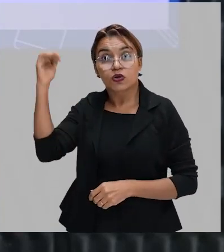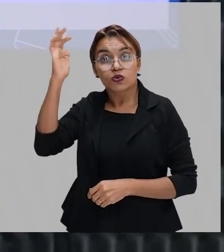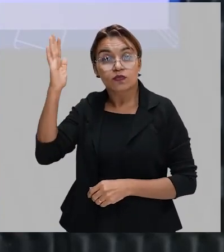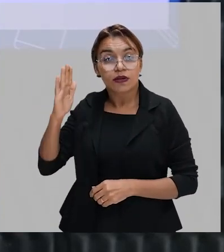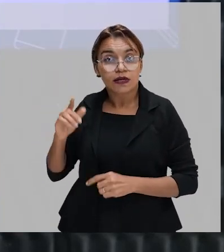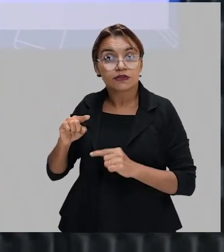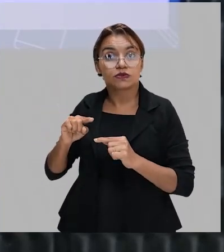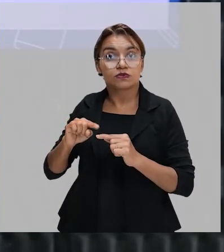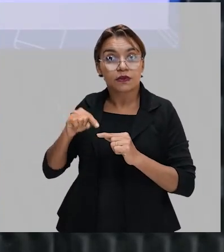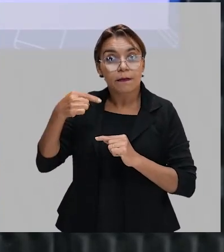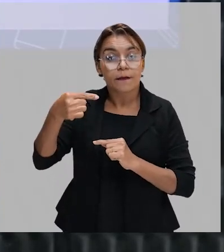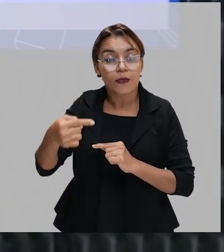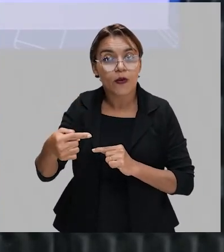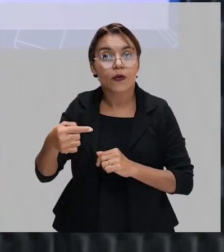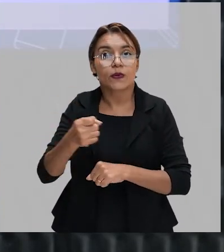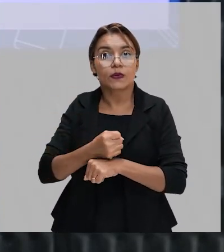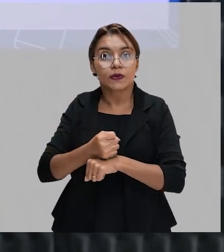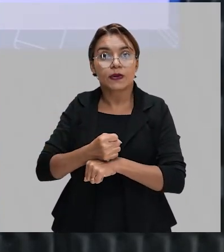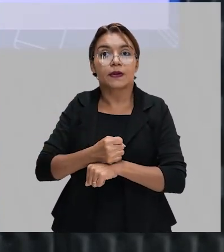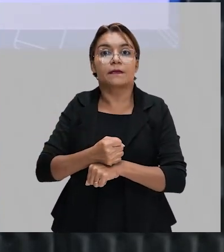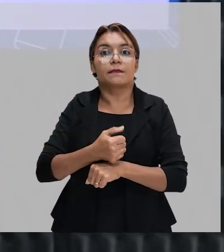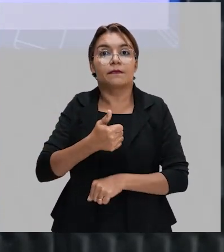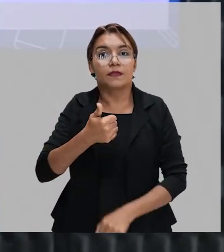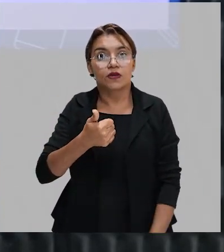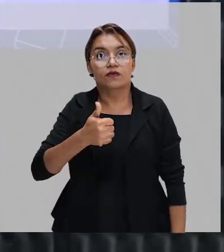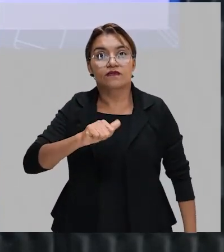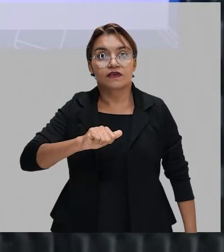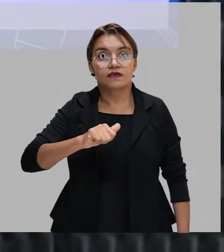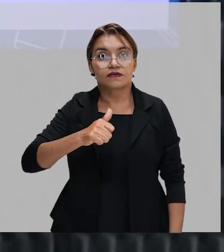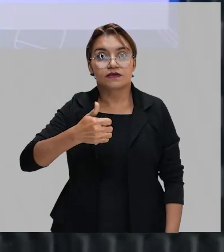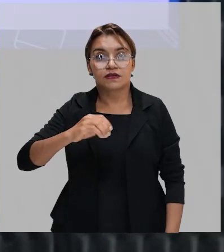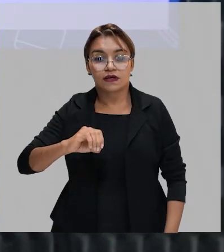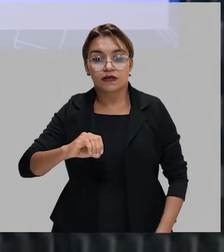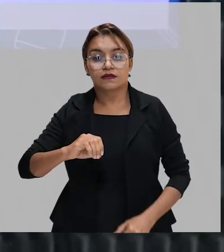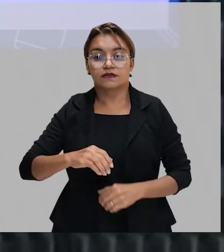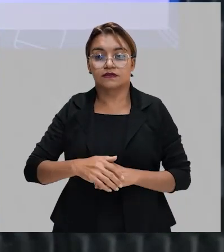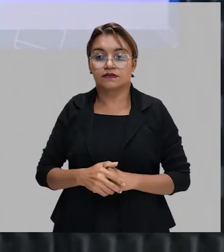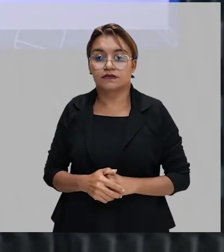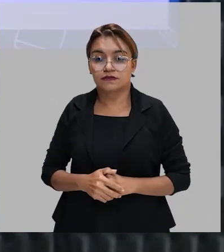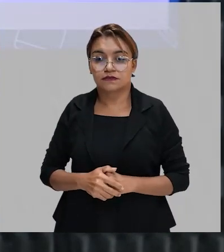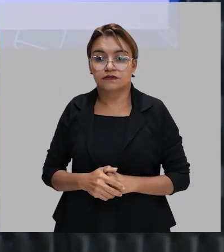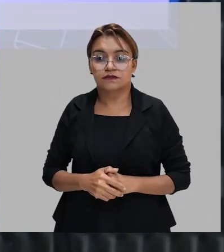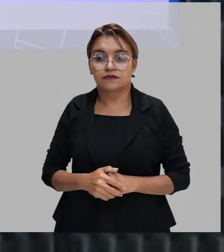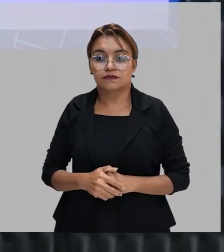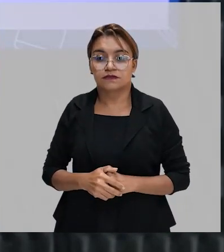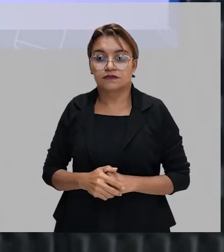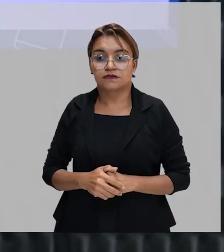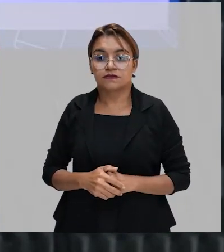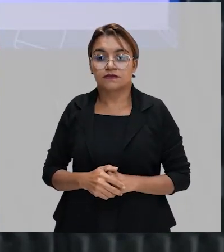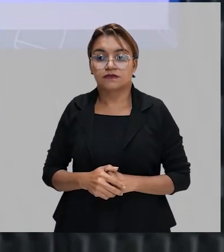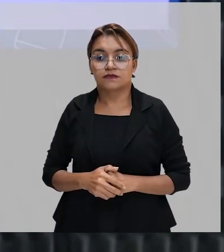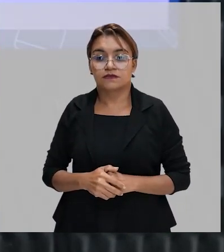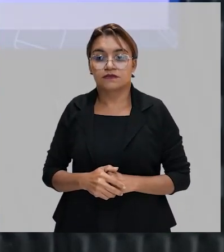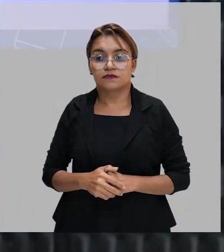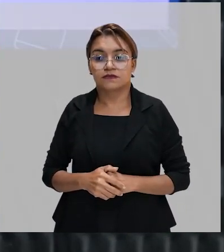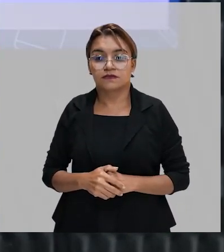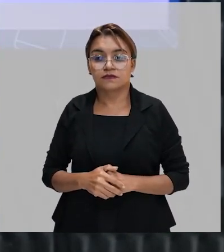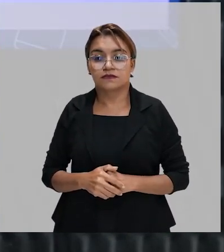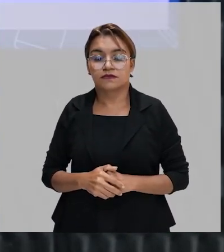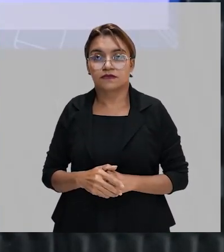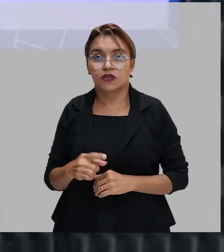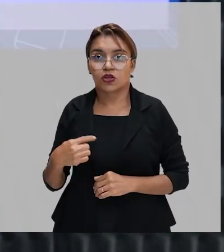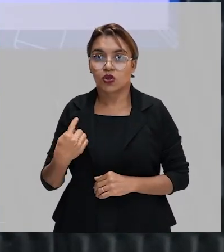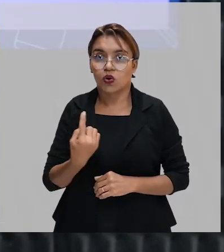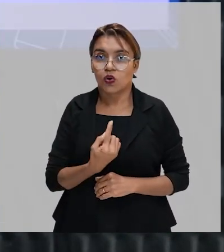depois, em 1910, quando a gente vai falar de